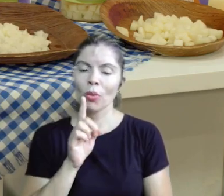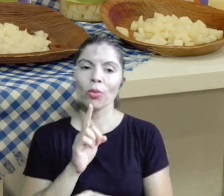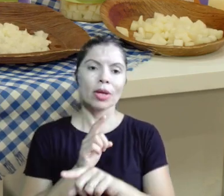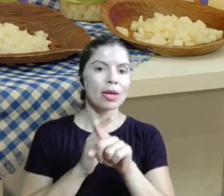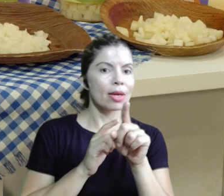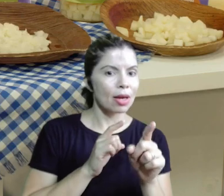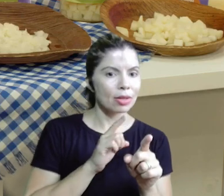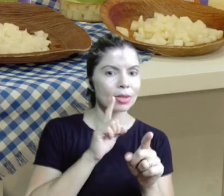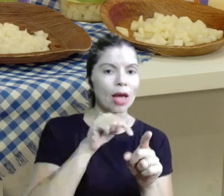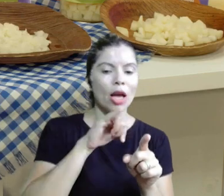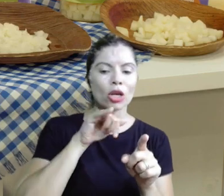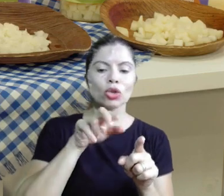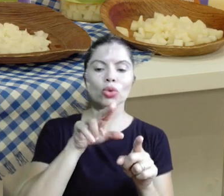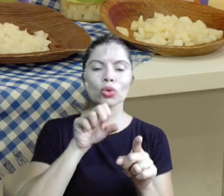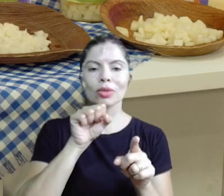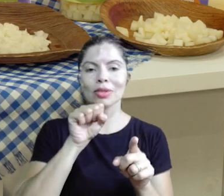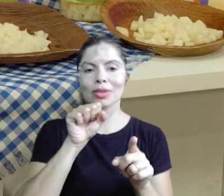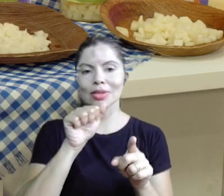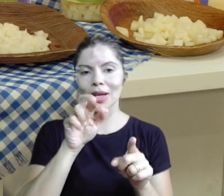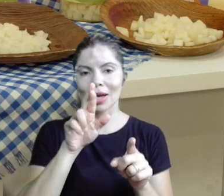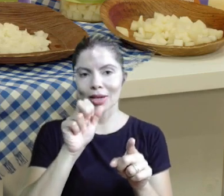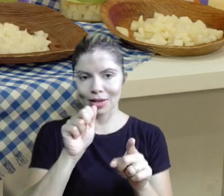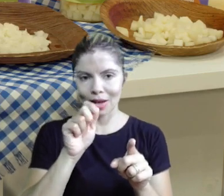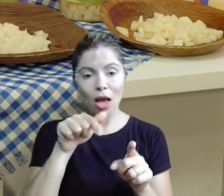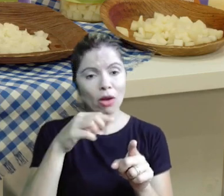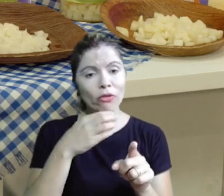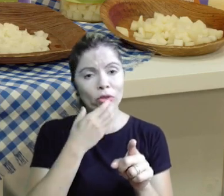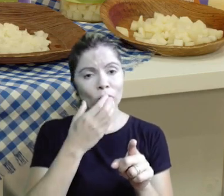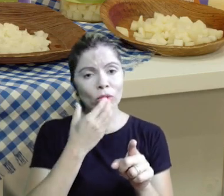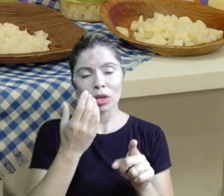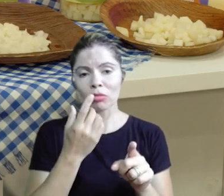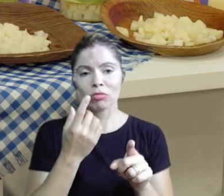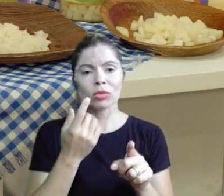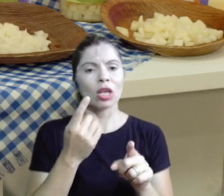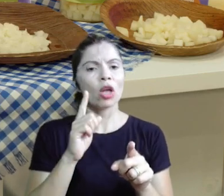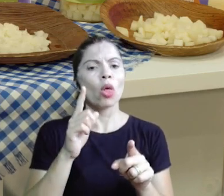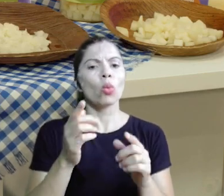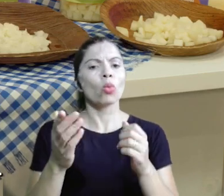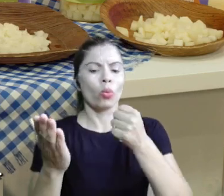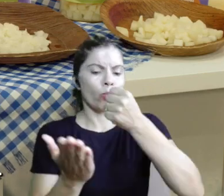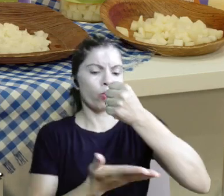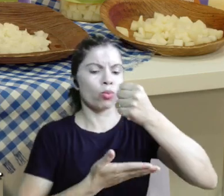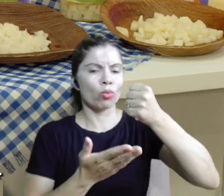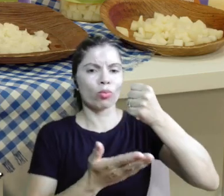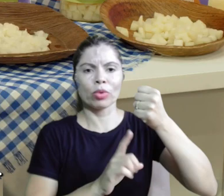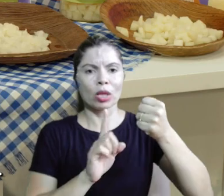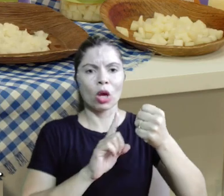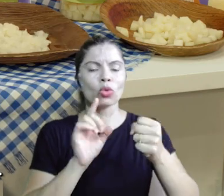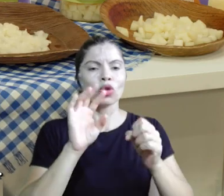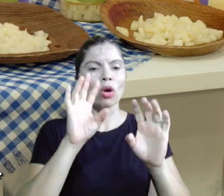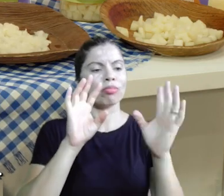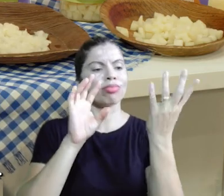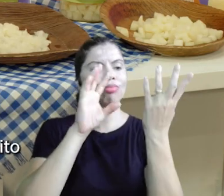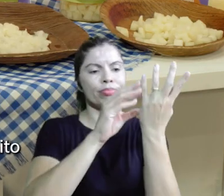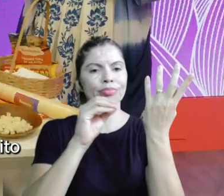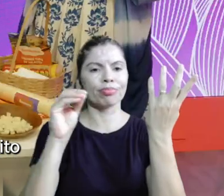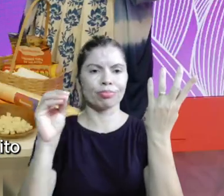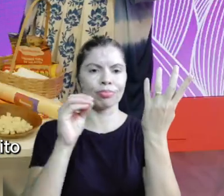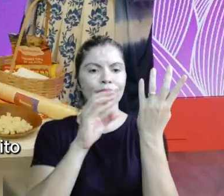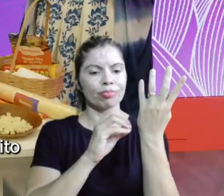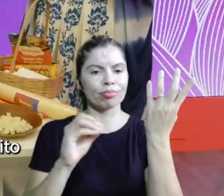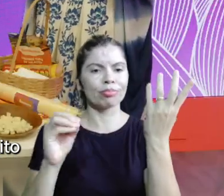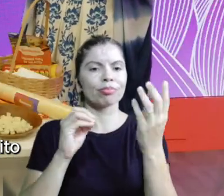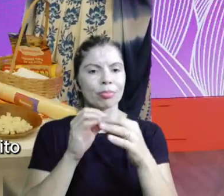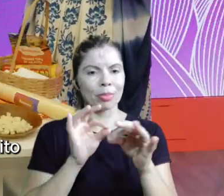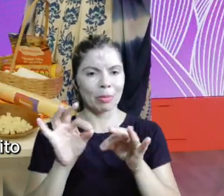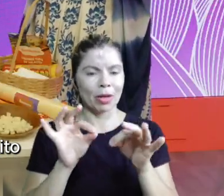levedura E esse daqui é de jussara Feita com a fruta do jussara Então não desmato Não tiro ele Eu acho que quem não gosta de